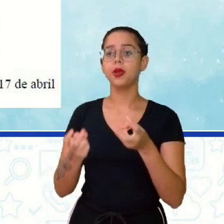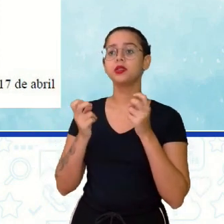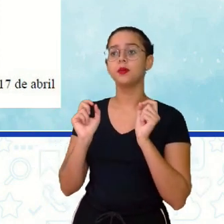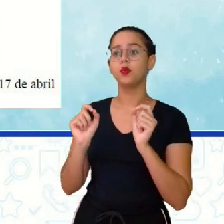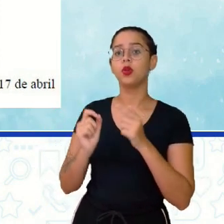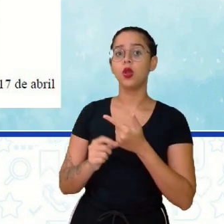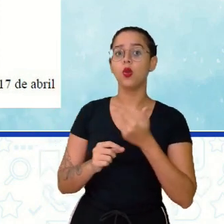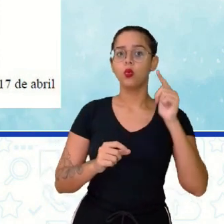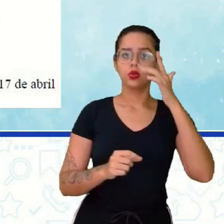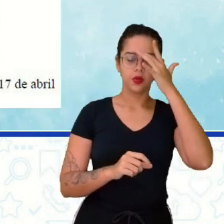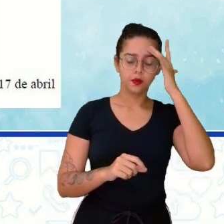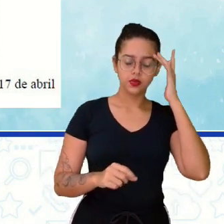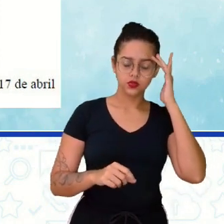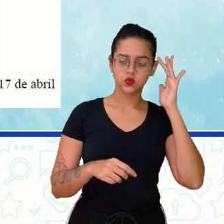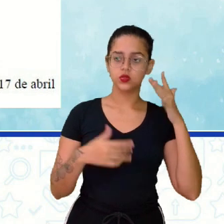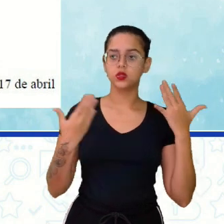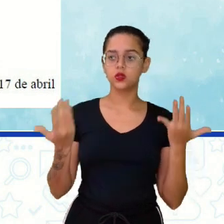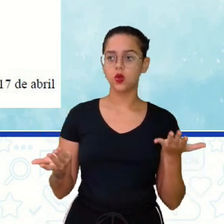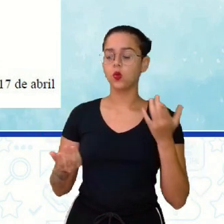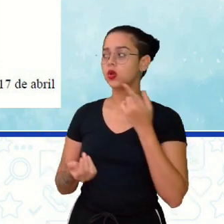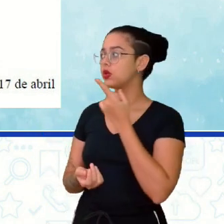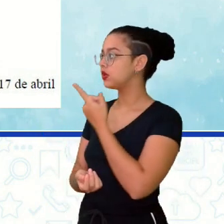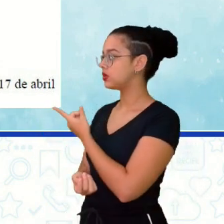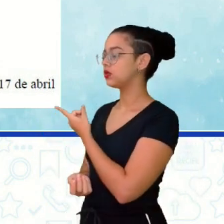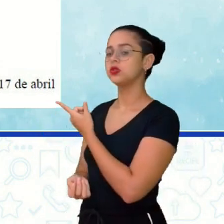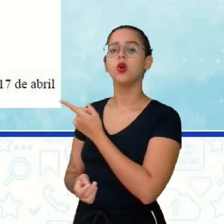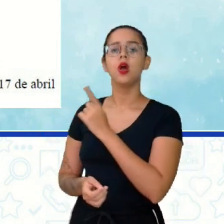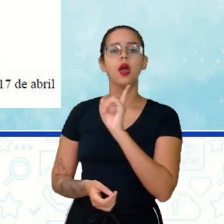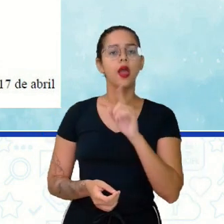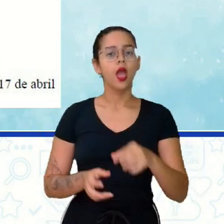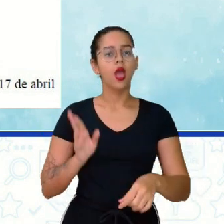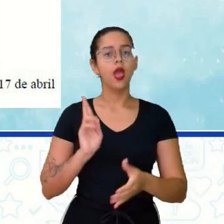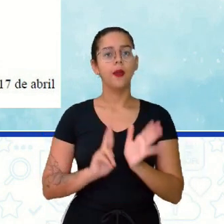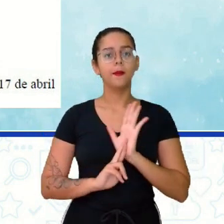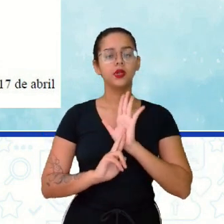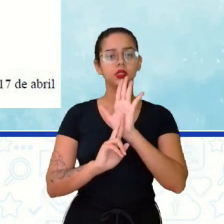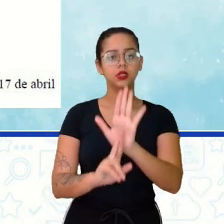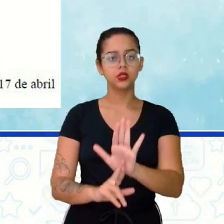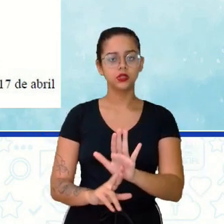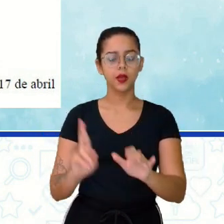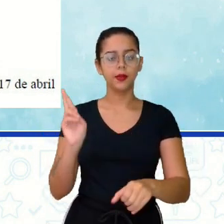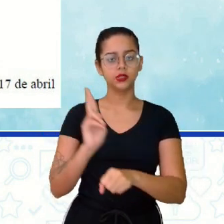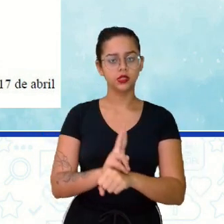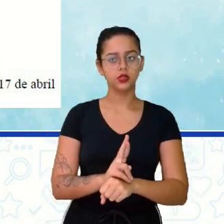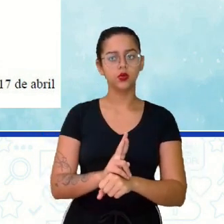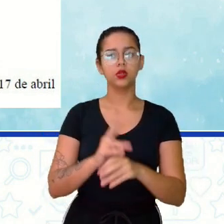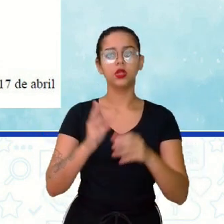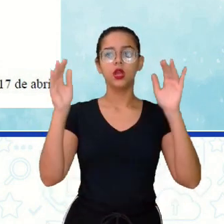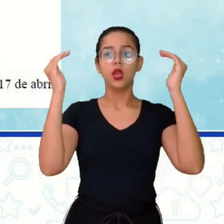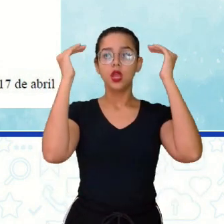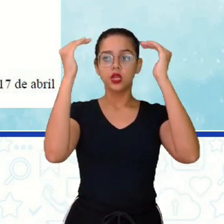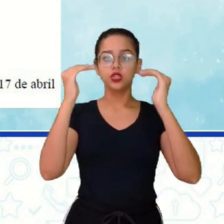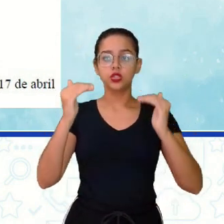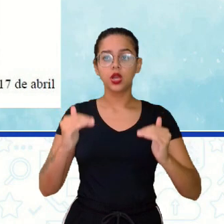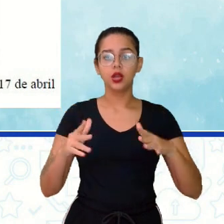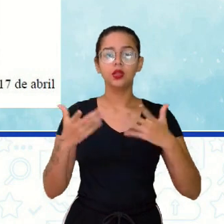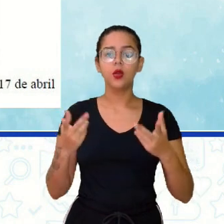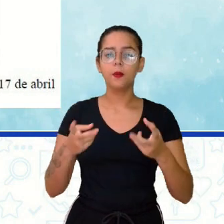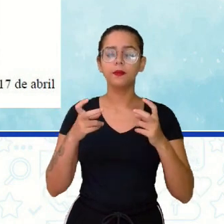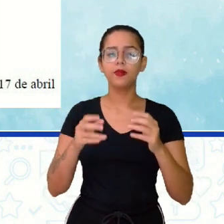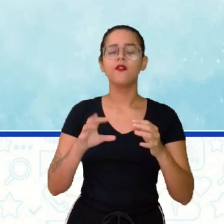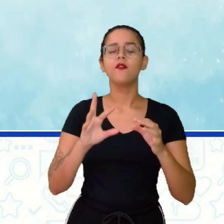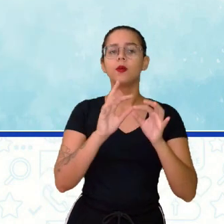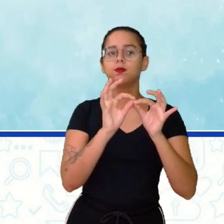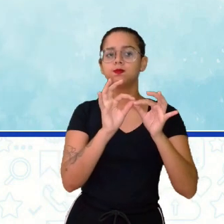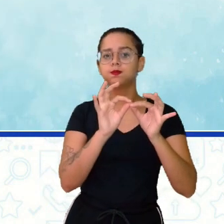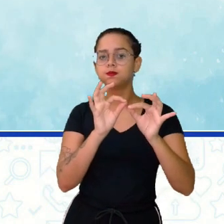outras pessoas e tal. Então, isso é uma representação de escala. Então, à medida em que a gente vai se afastando, a gente consegue observar